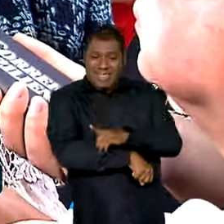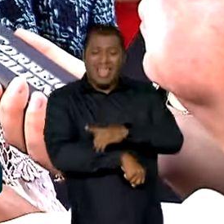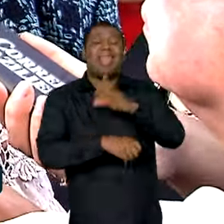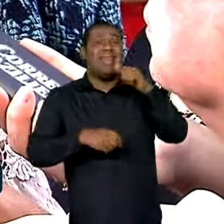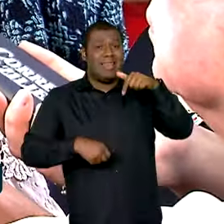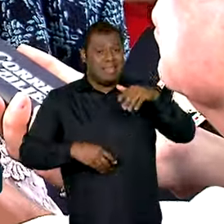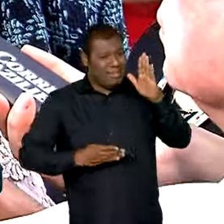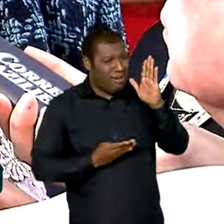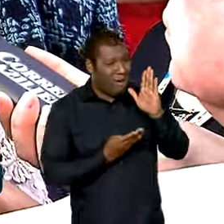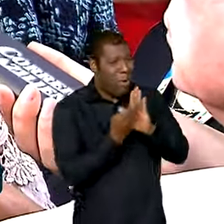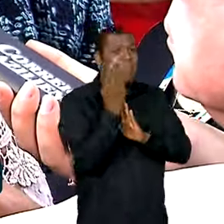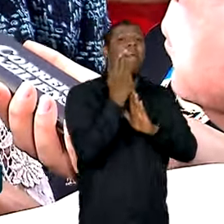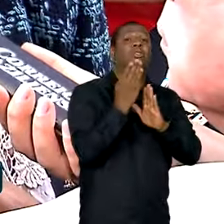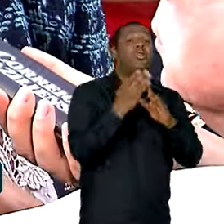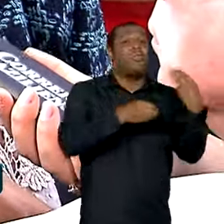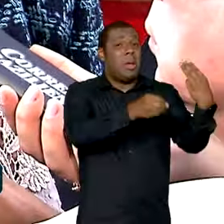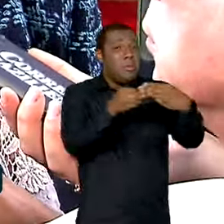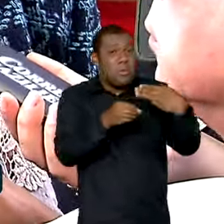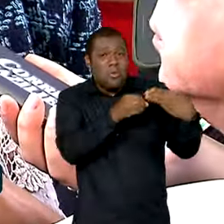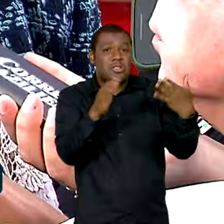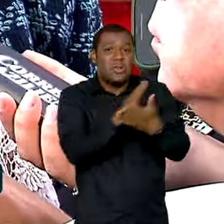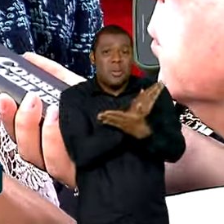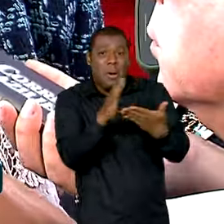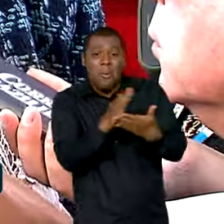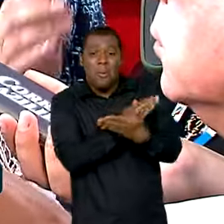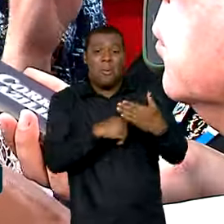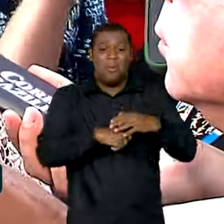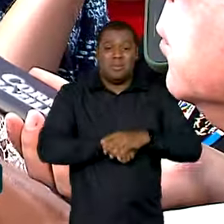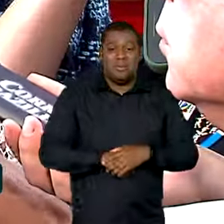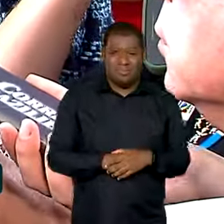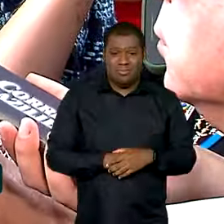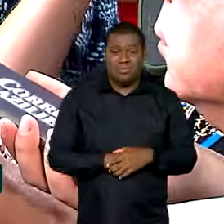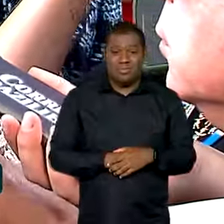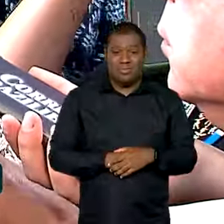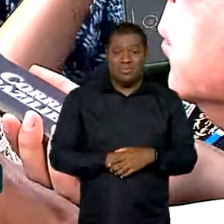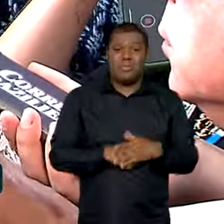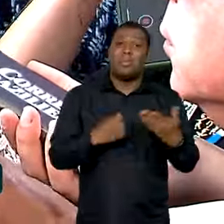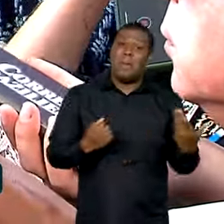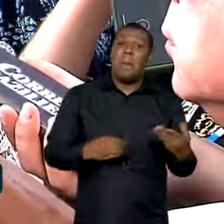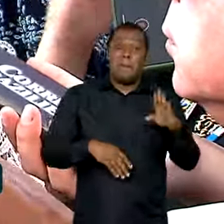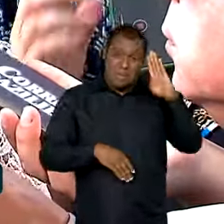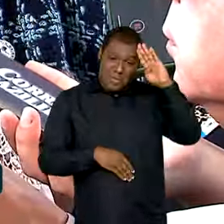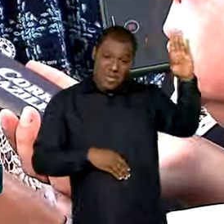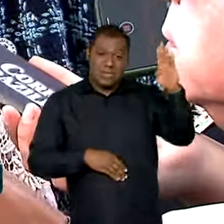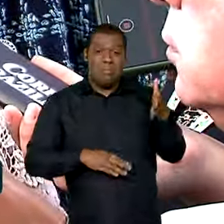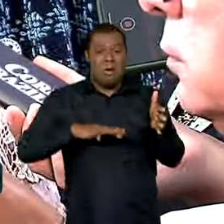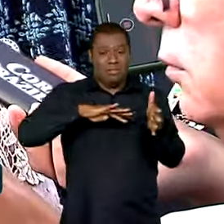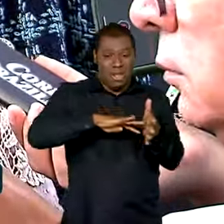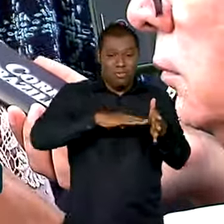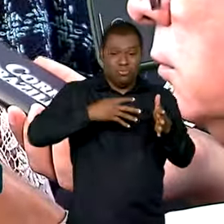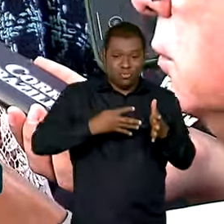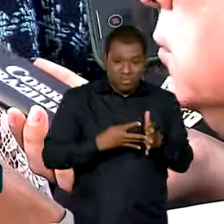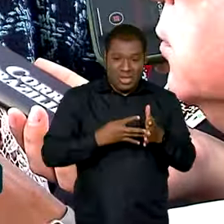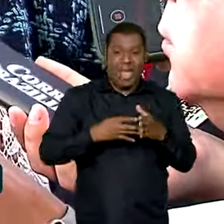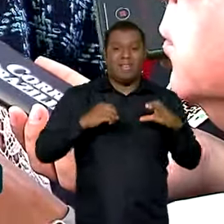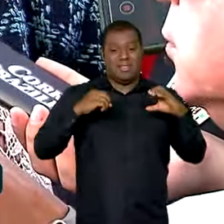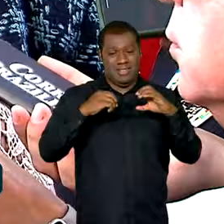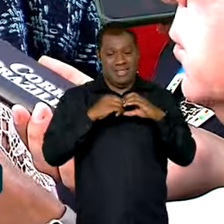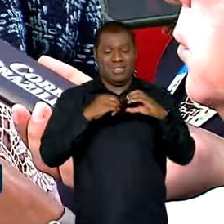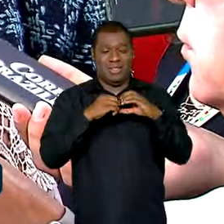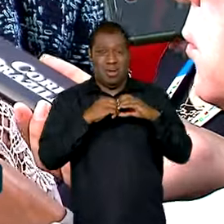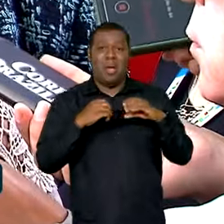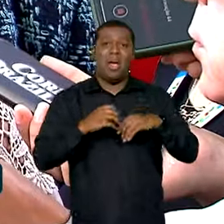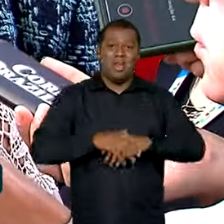de casos em alguns municípios, sobretudo nas regiões sudeste e centro-oeste. Hoje, nós já vínhamos